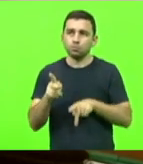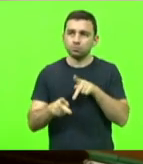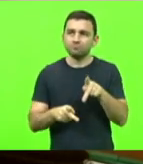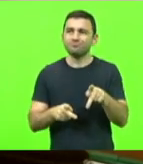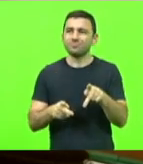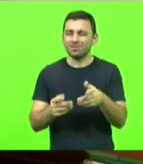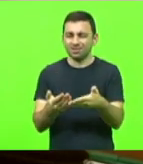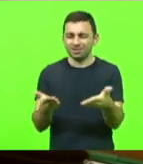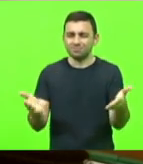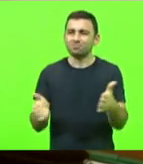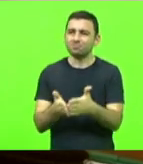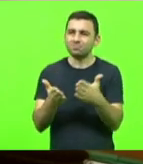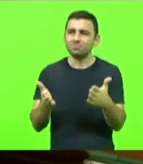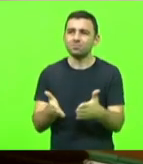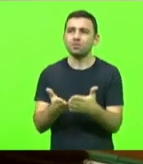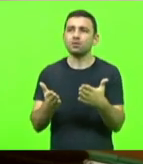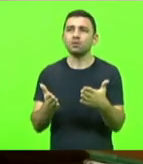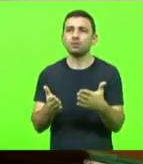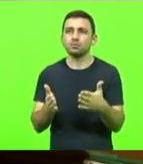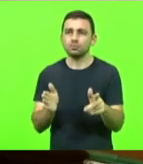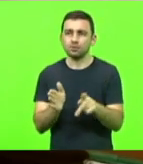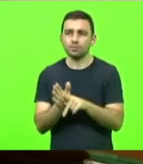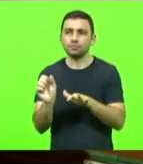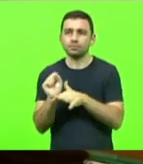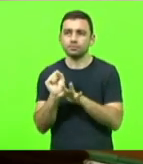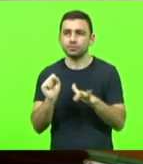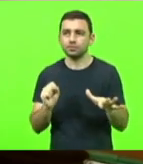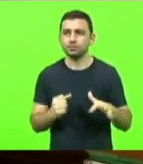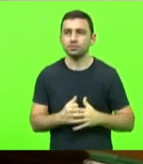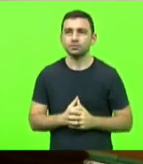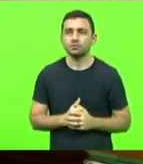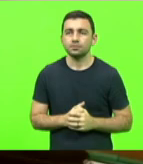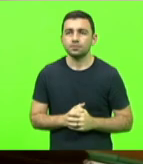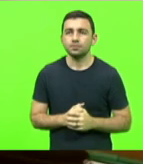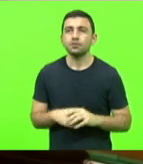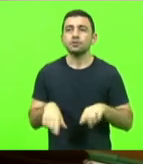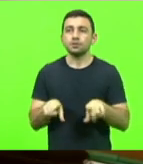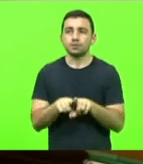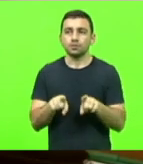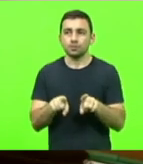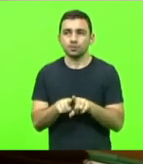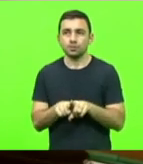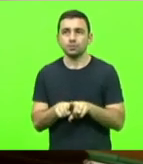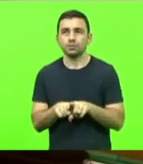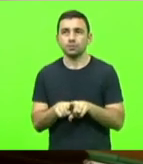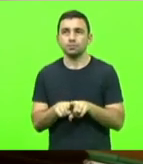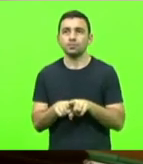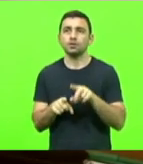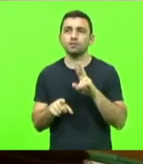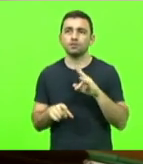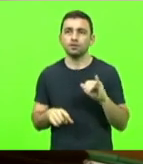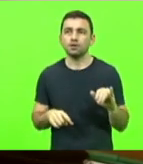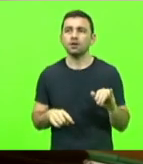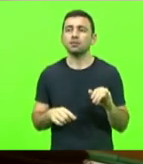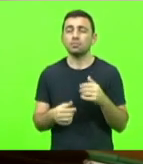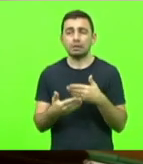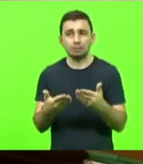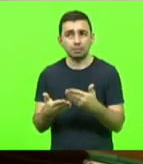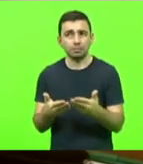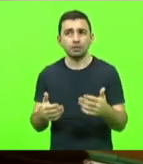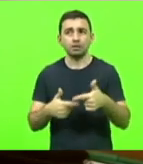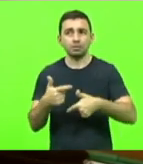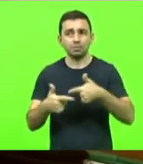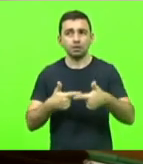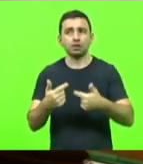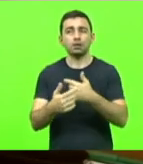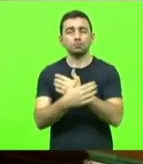pobre lá do município de São José, como também lá vai impor desemprego aos profissionais